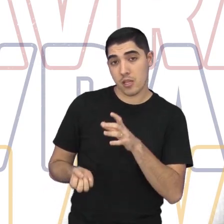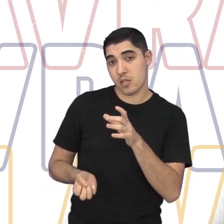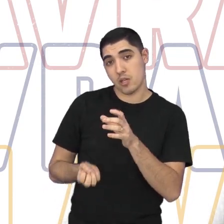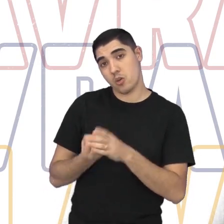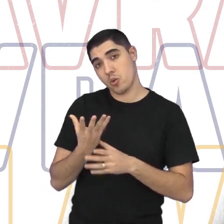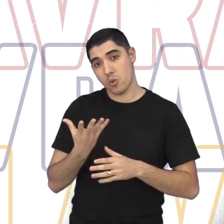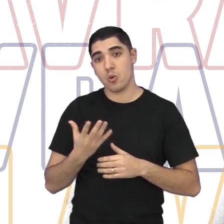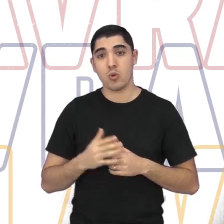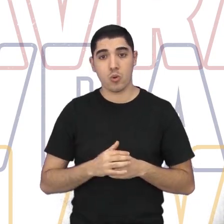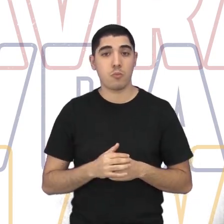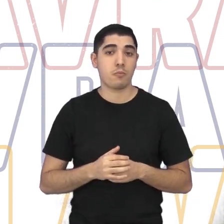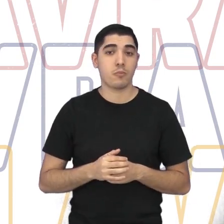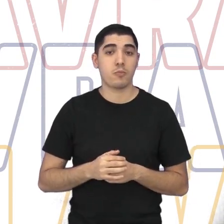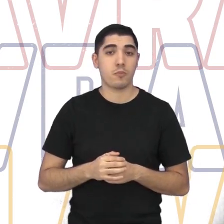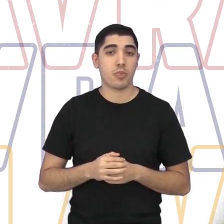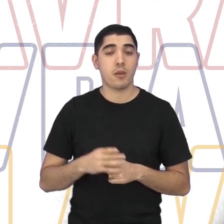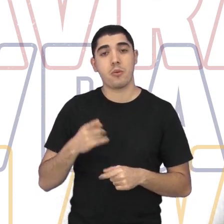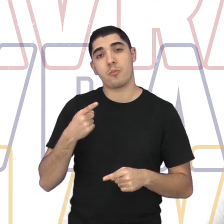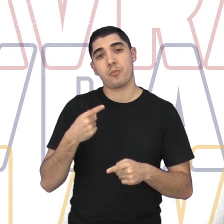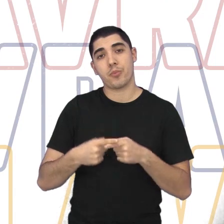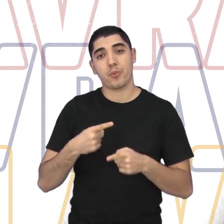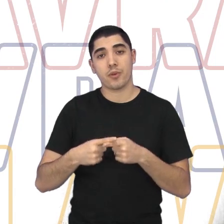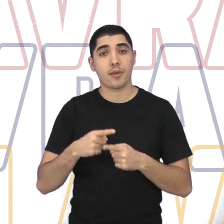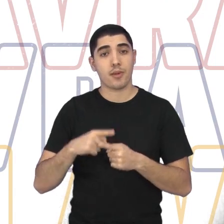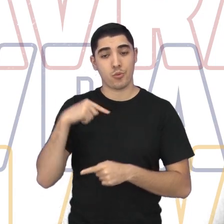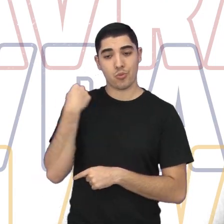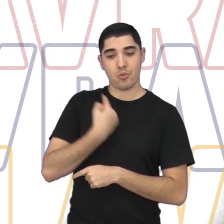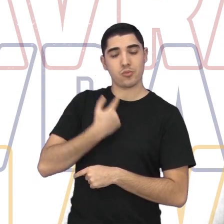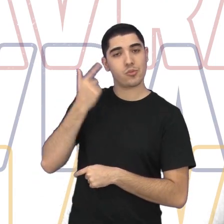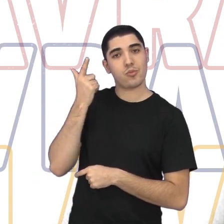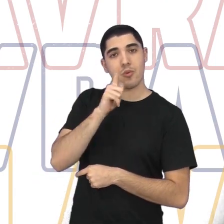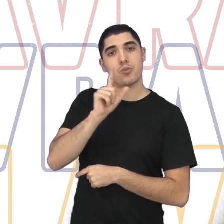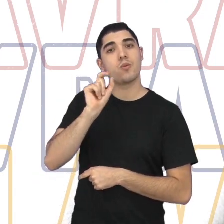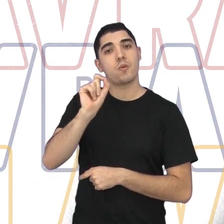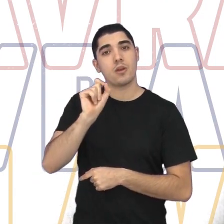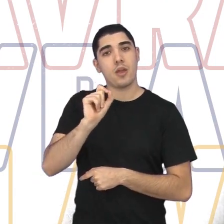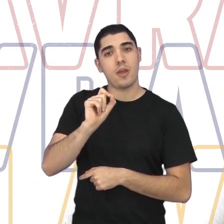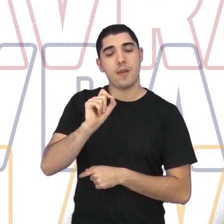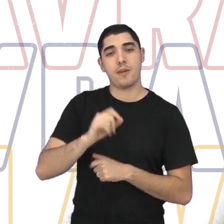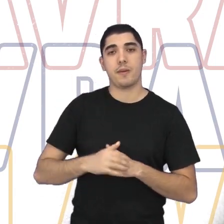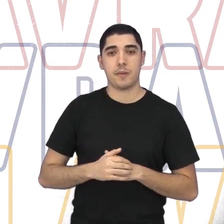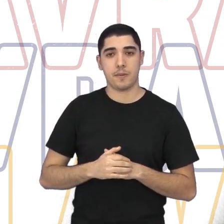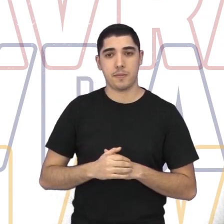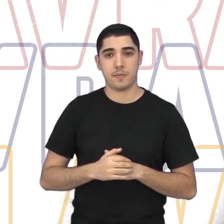para a gente poder melhorar a questão